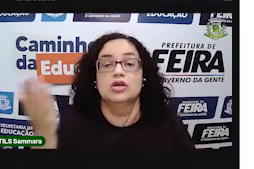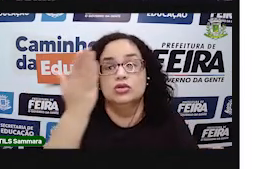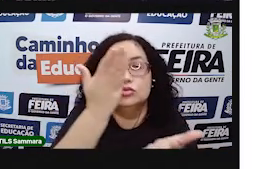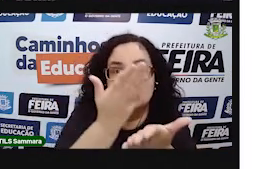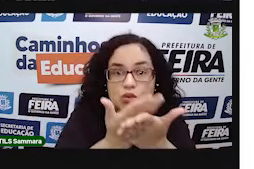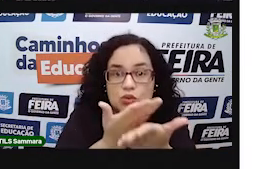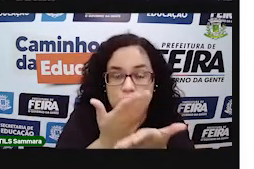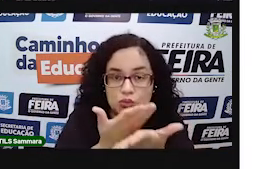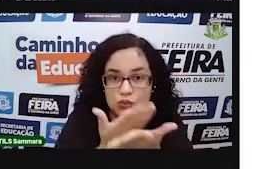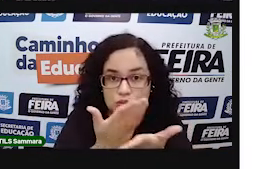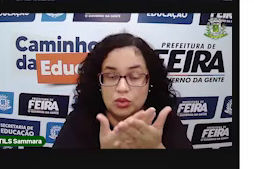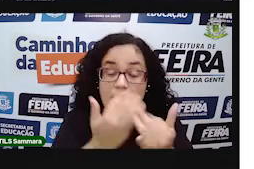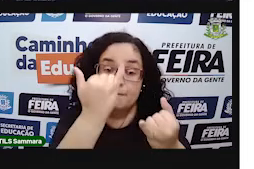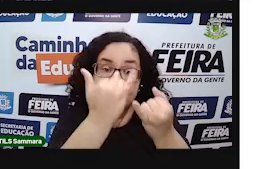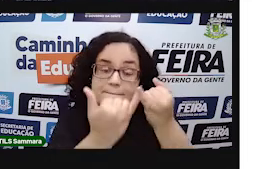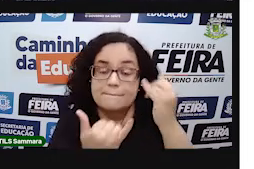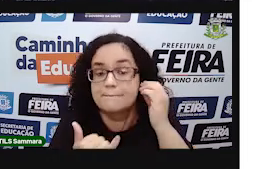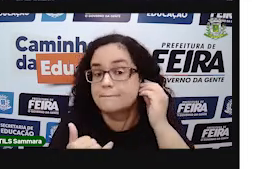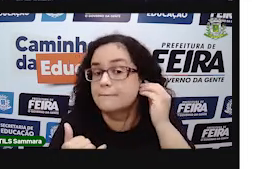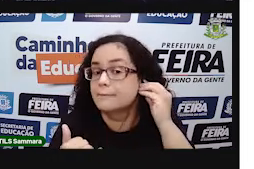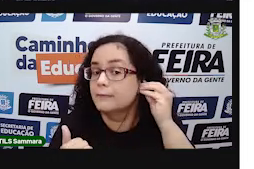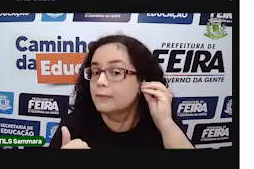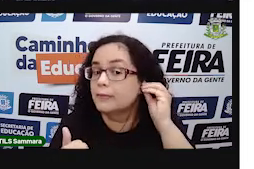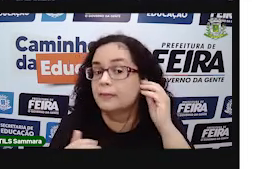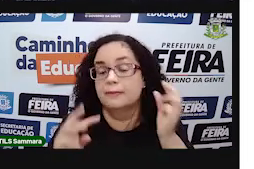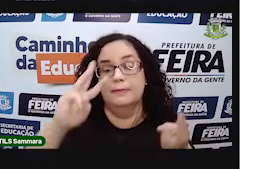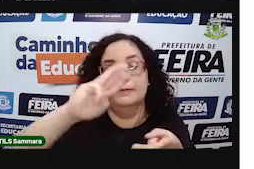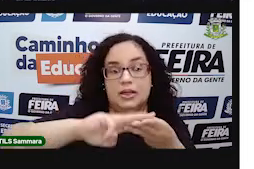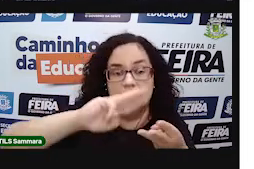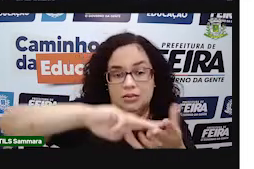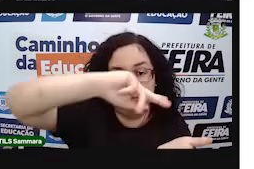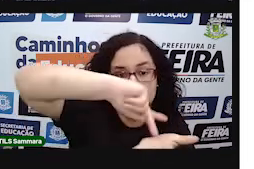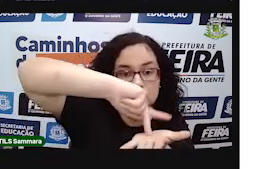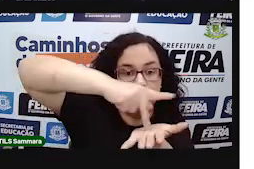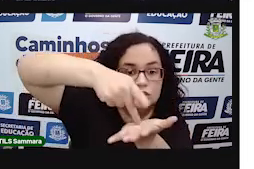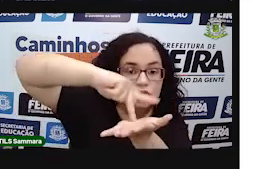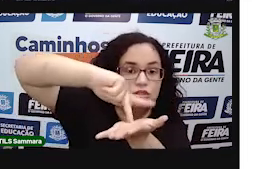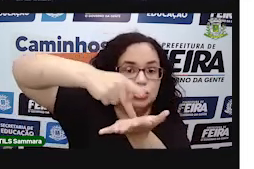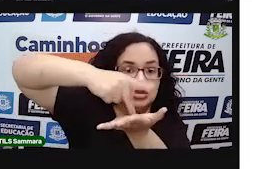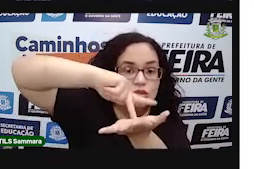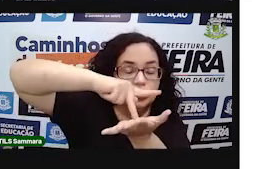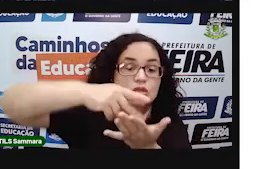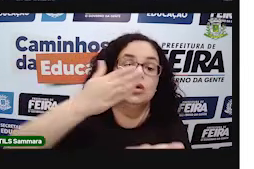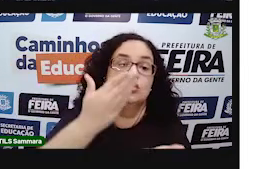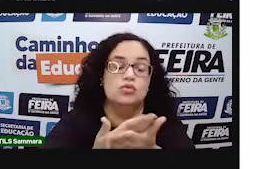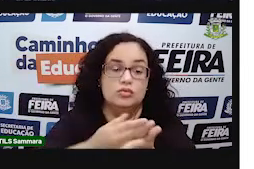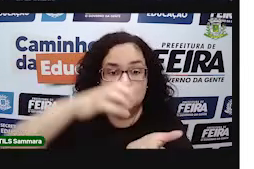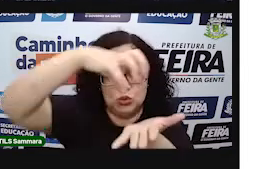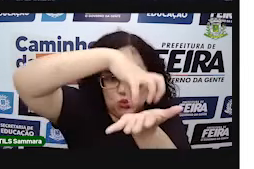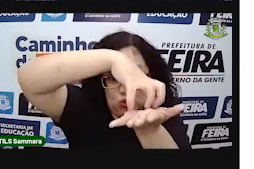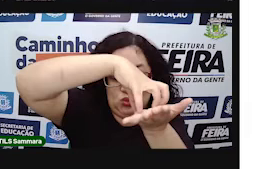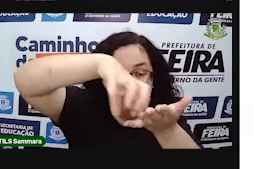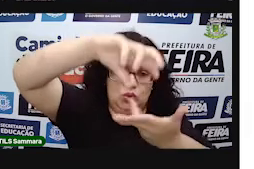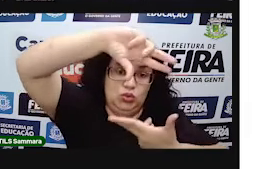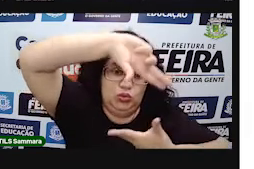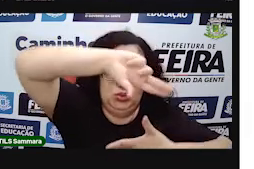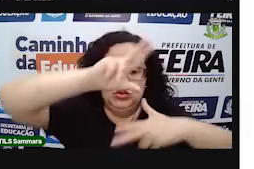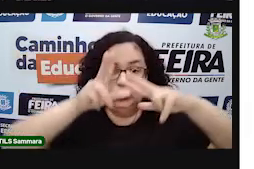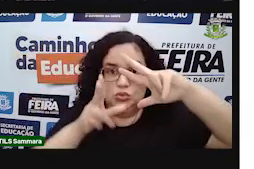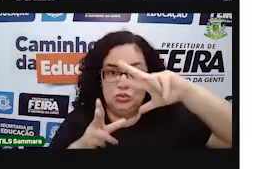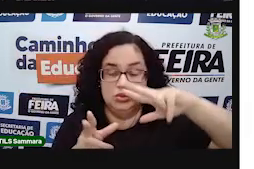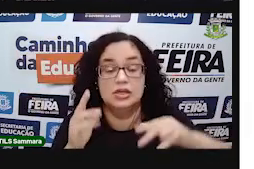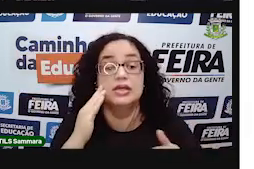quando a gente vai estudar mesmo a parte da matemática chamada de geometria, e que a gente vai estudar os sólidos geométricos,